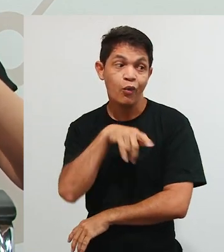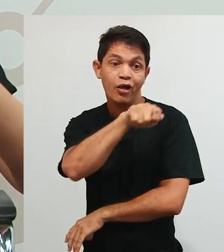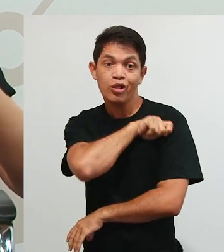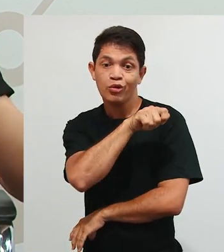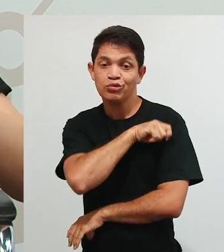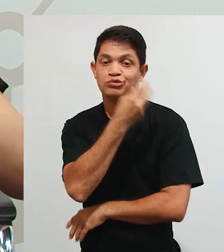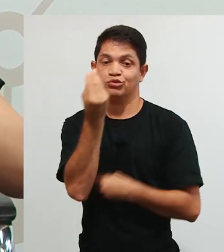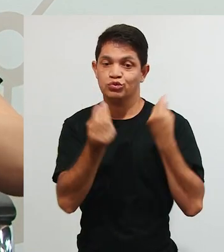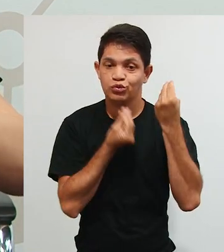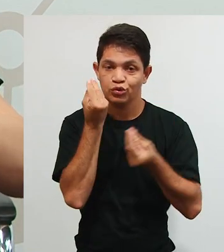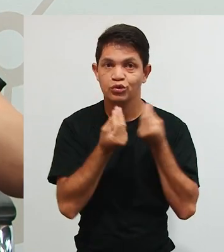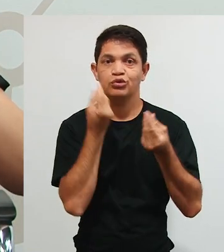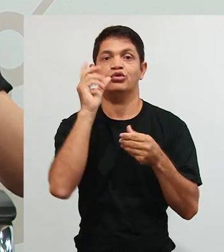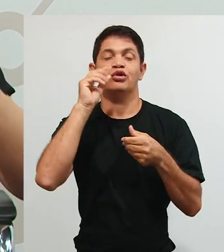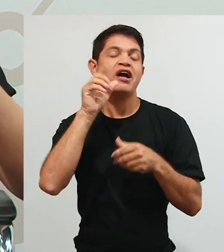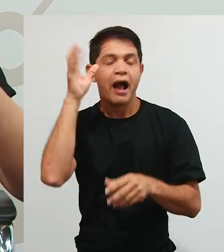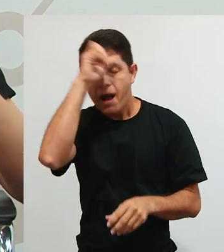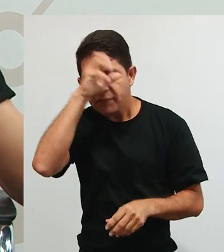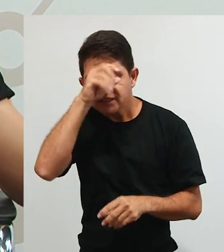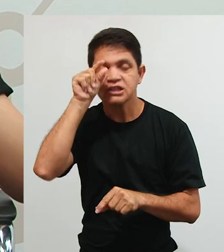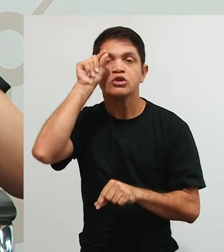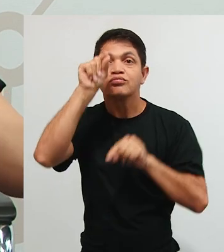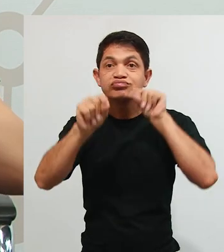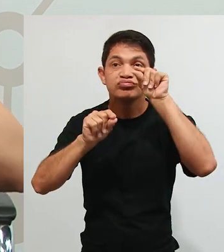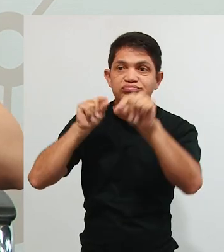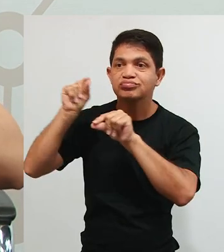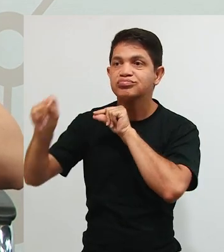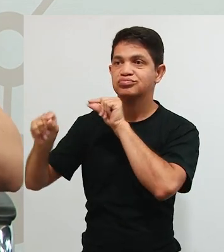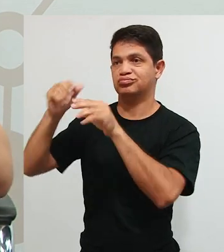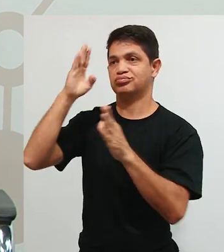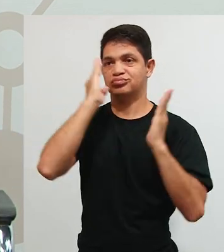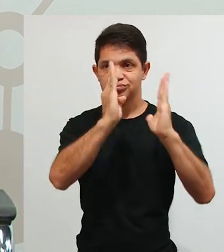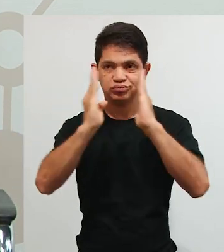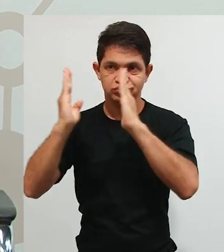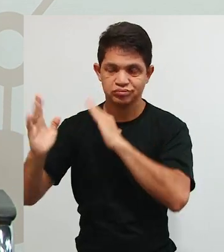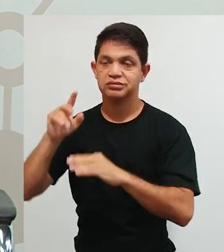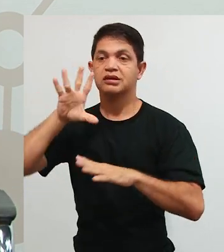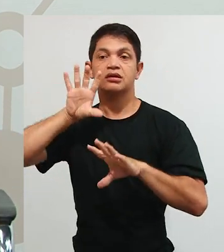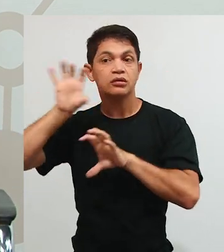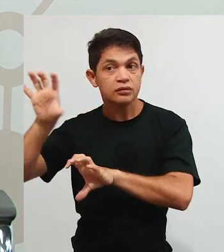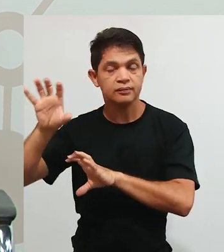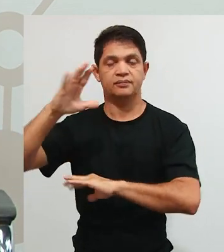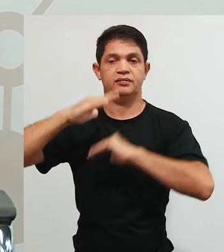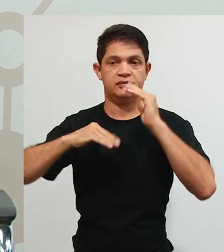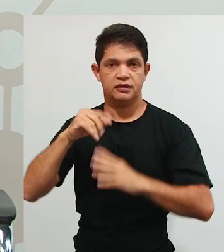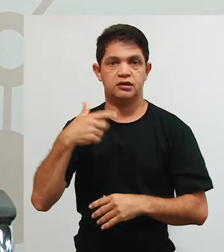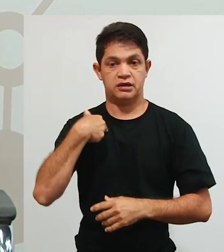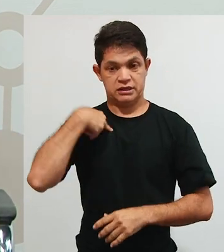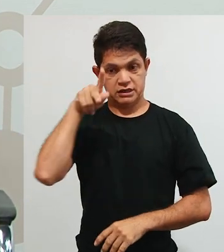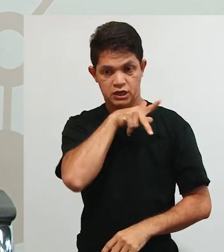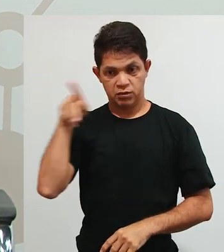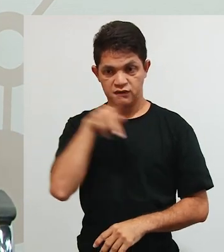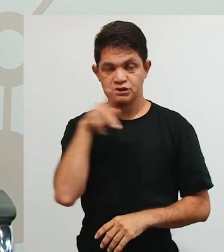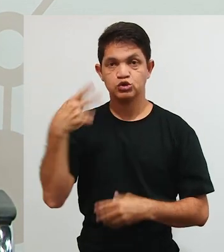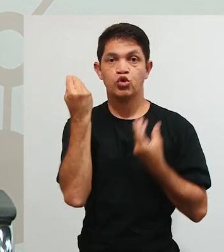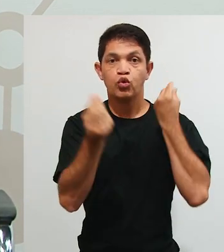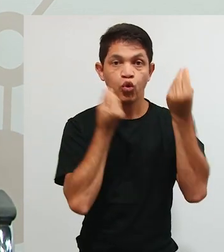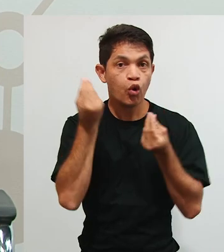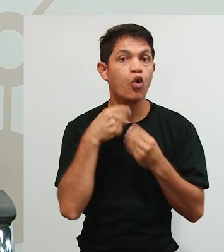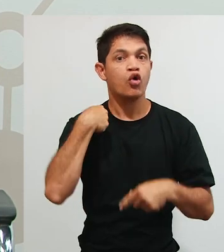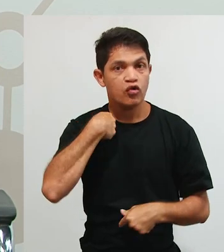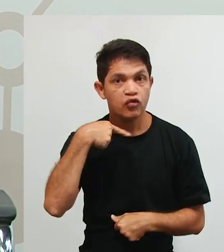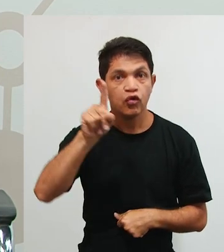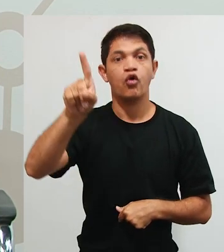né, aprenda isso e isso, e que se comporte assim e assim. Então, eu, como professor, vou,